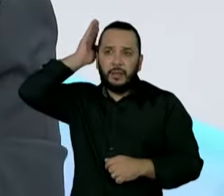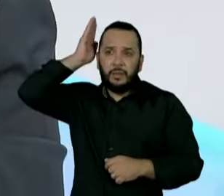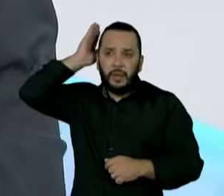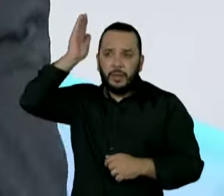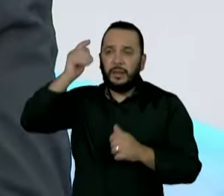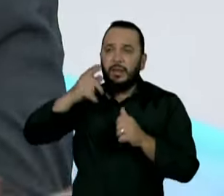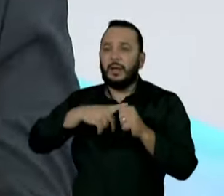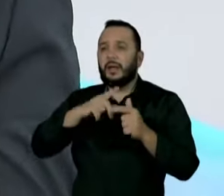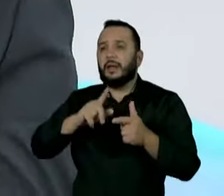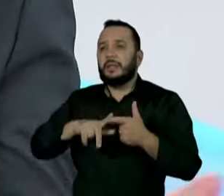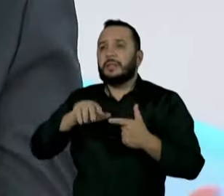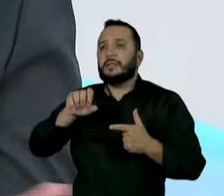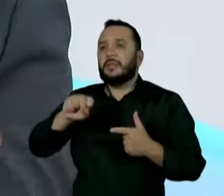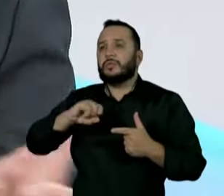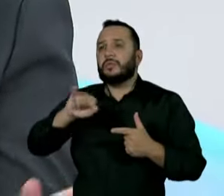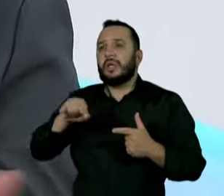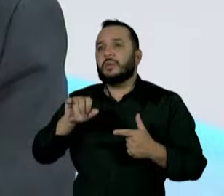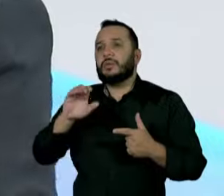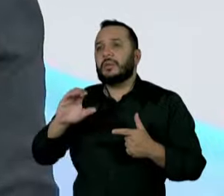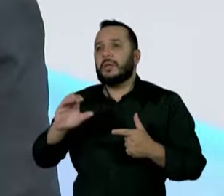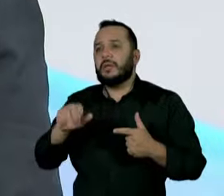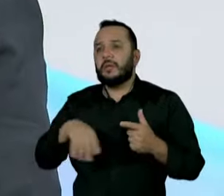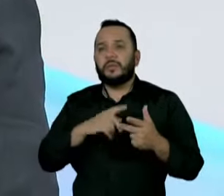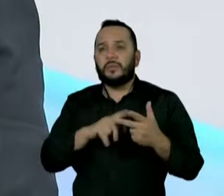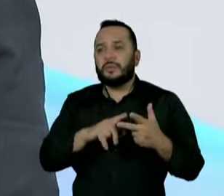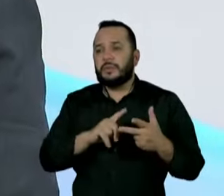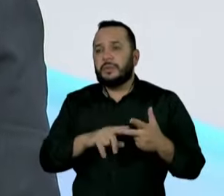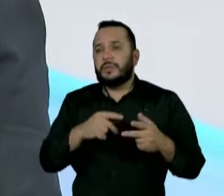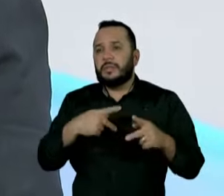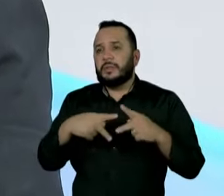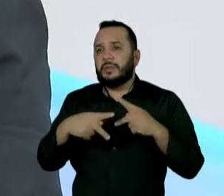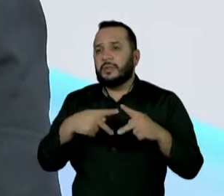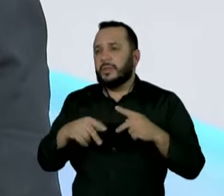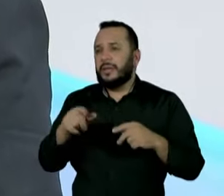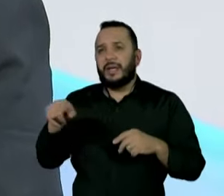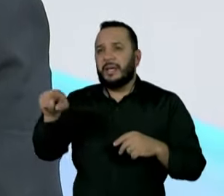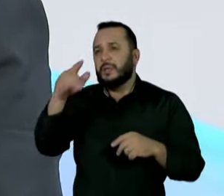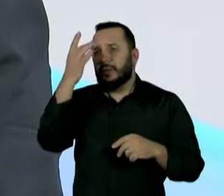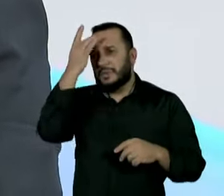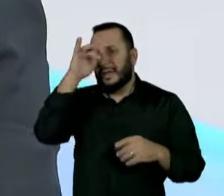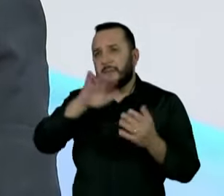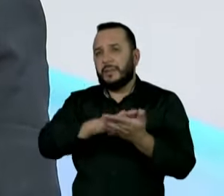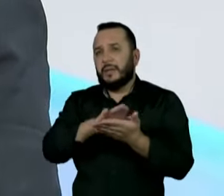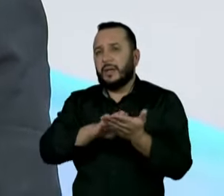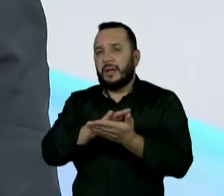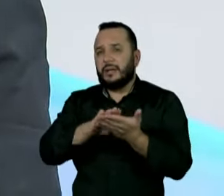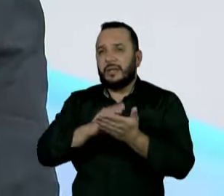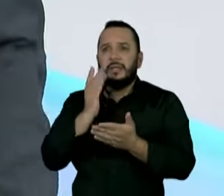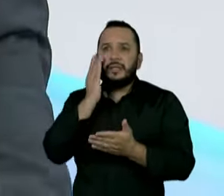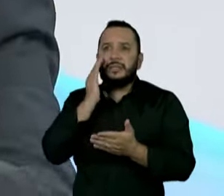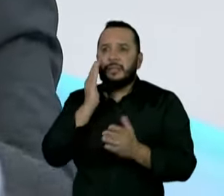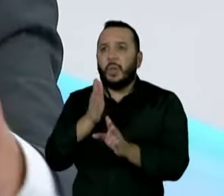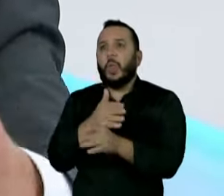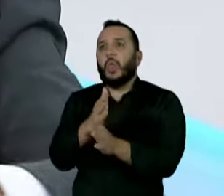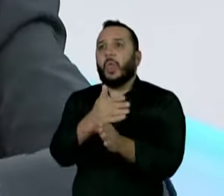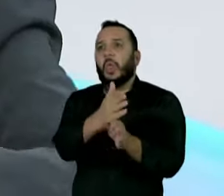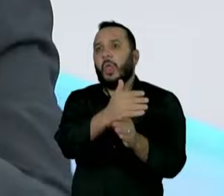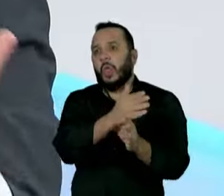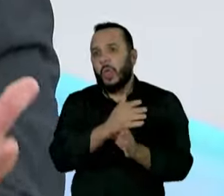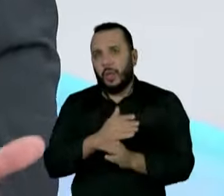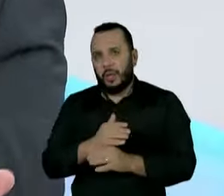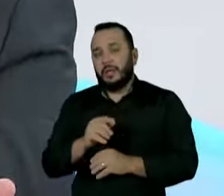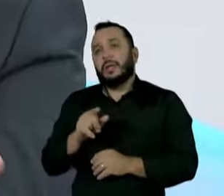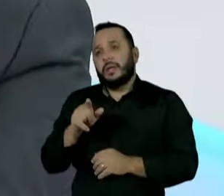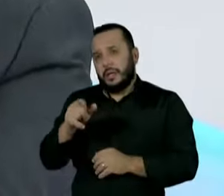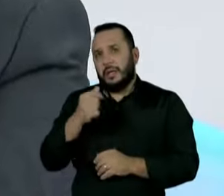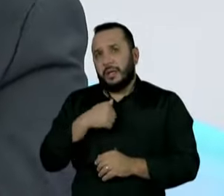exigir isso dele, porque ele realmente não é daqui, não convive aqui, vai ter que enfrentar, inclusive, problemas agora com os tribunais, por